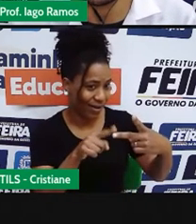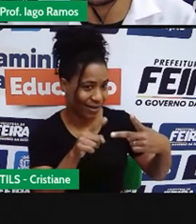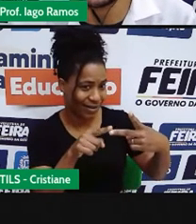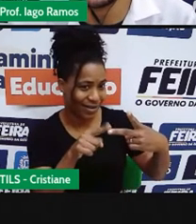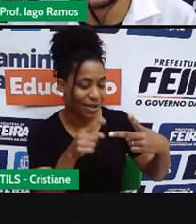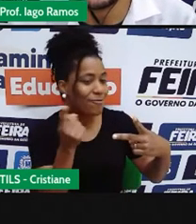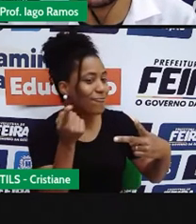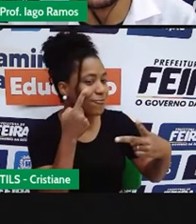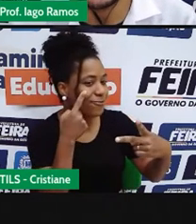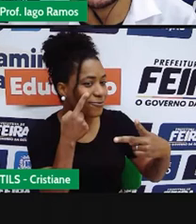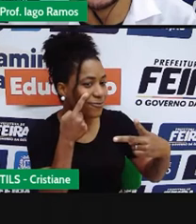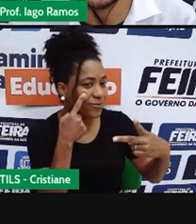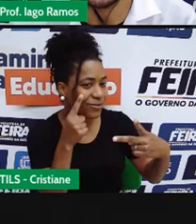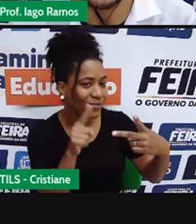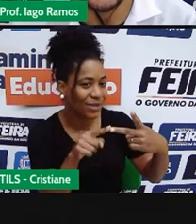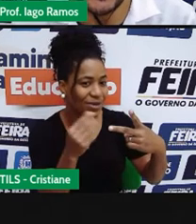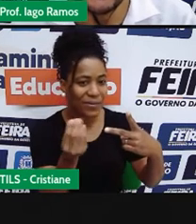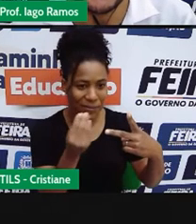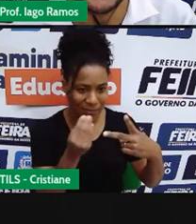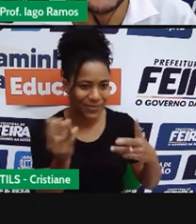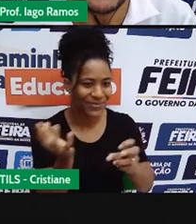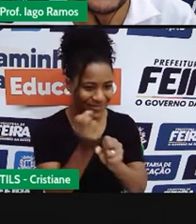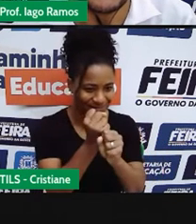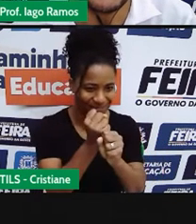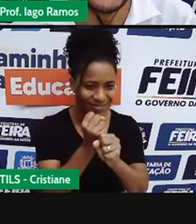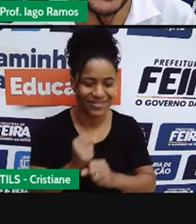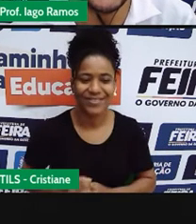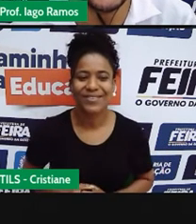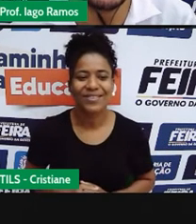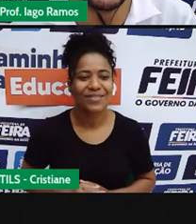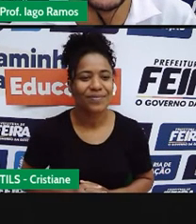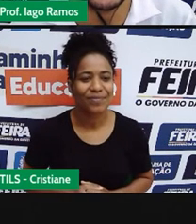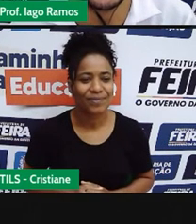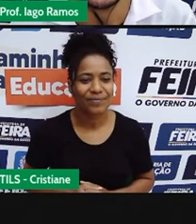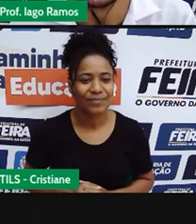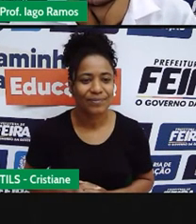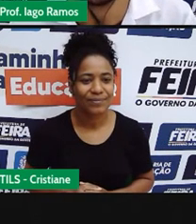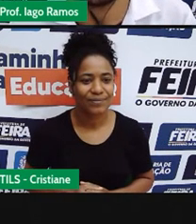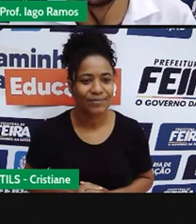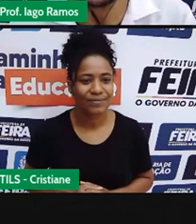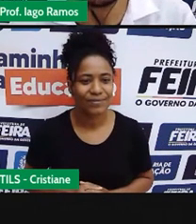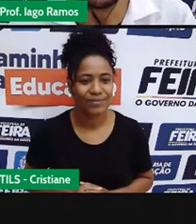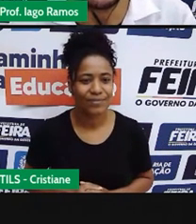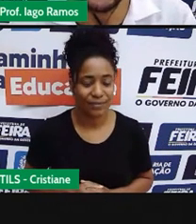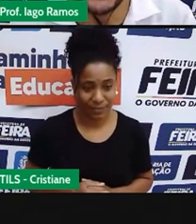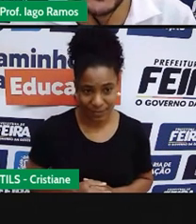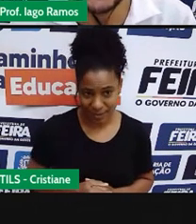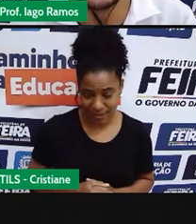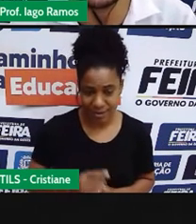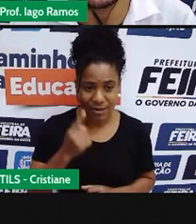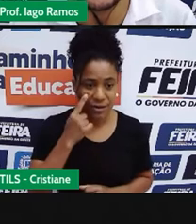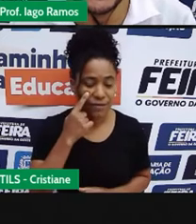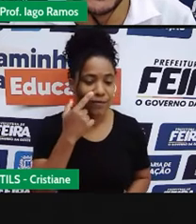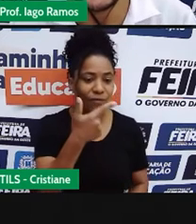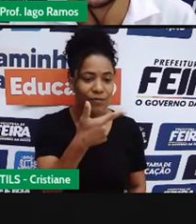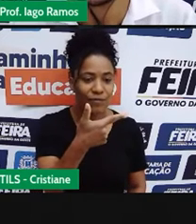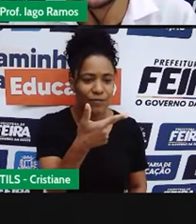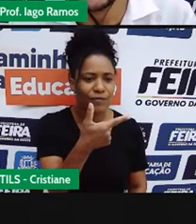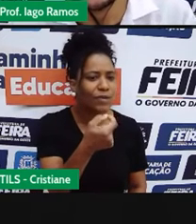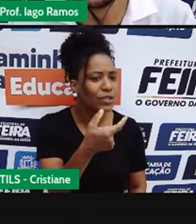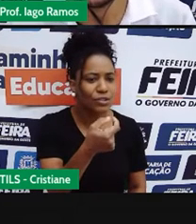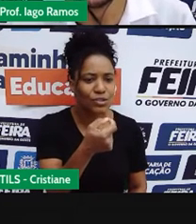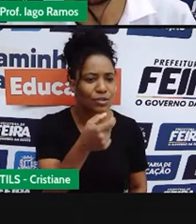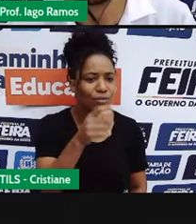a gente vai fazer agora, tá? A gente vai fazer 20% de